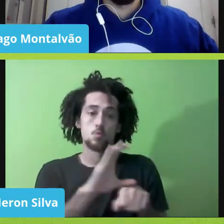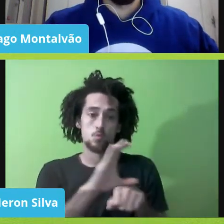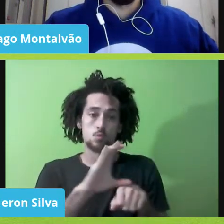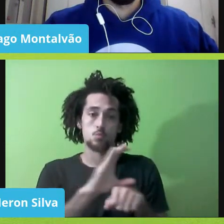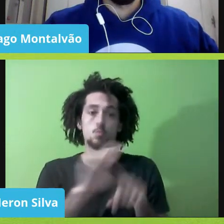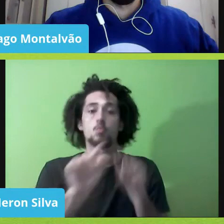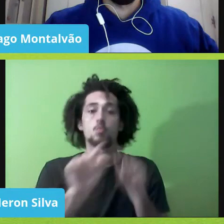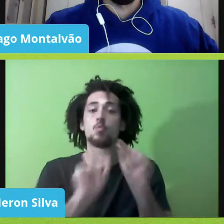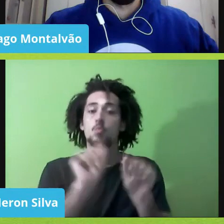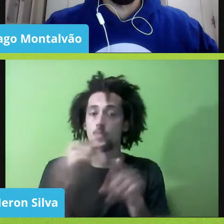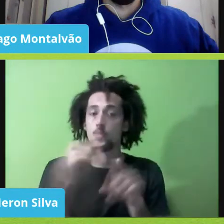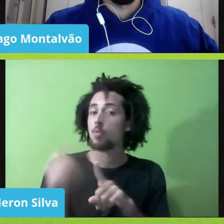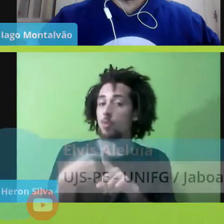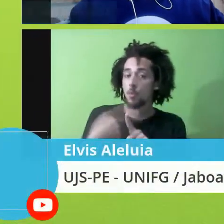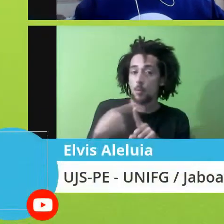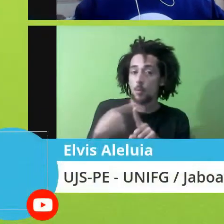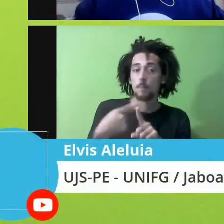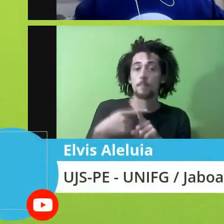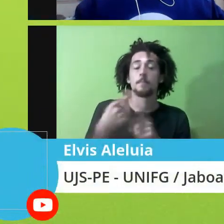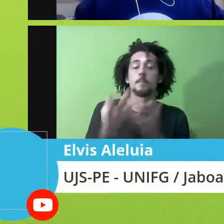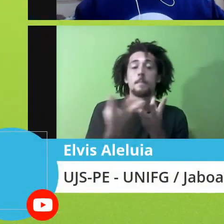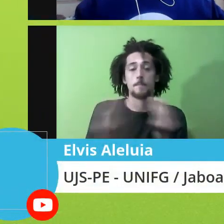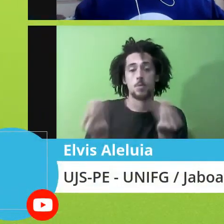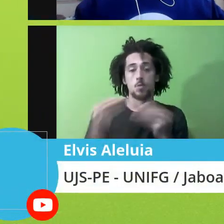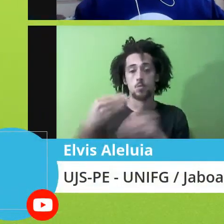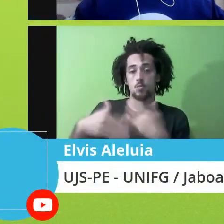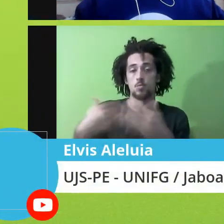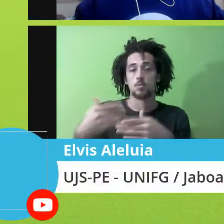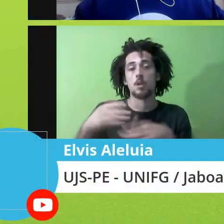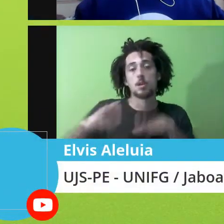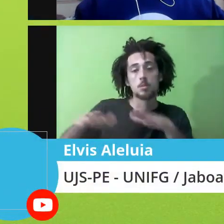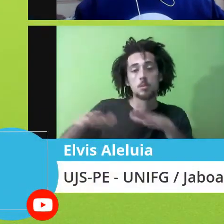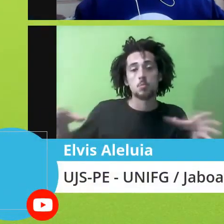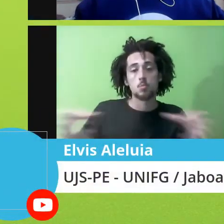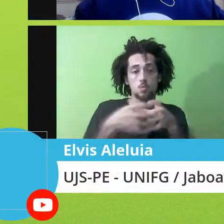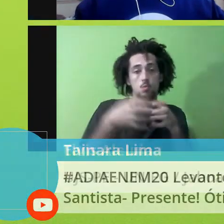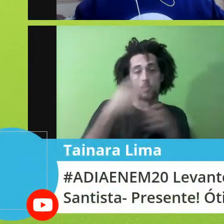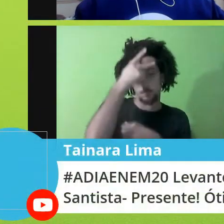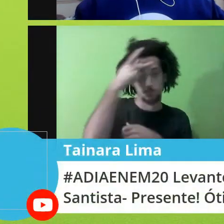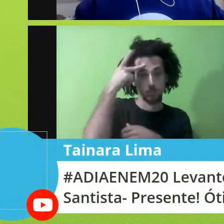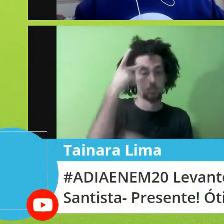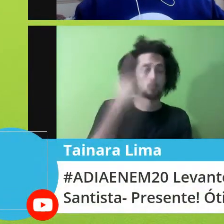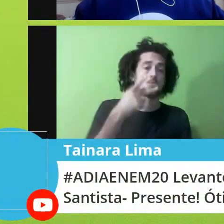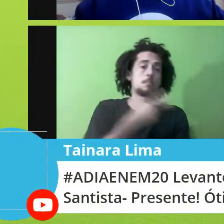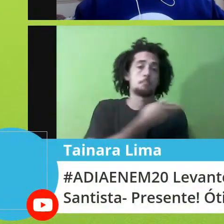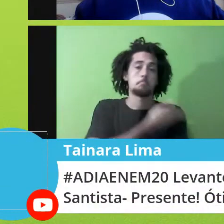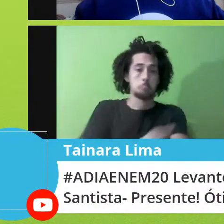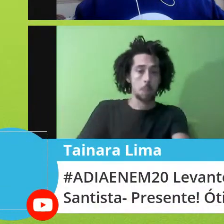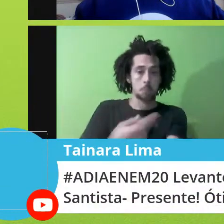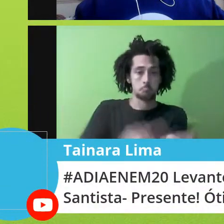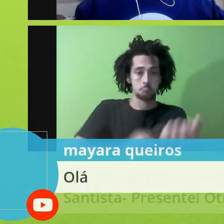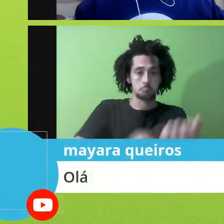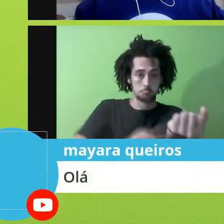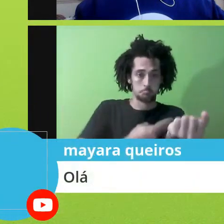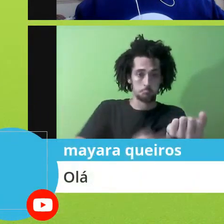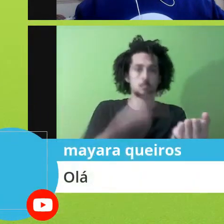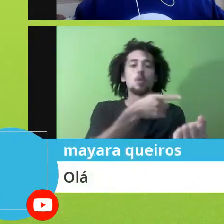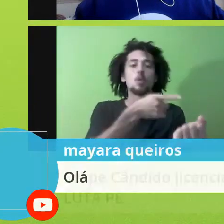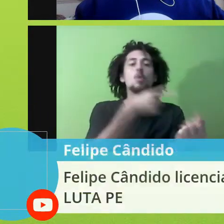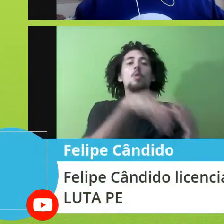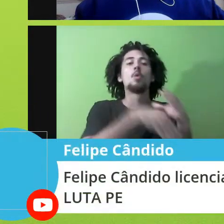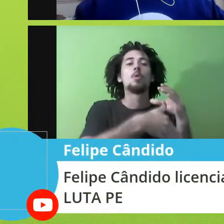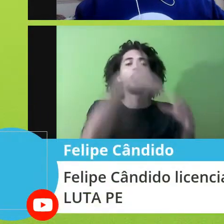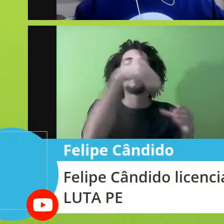em que muitos homens brancos, eles iam eleger uma constituição para o